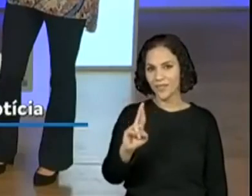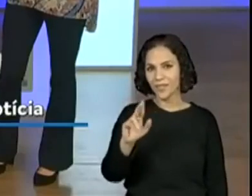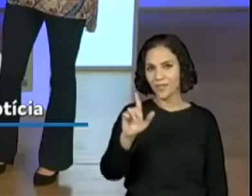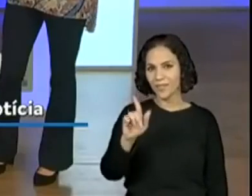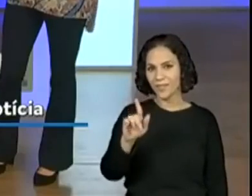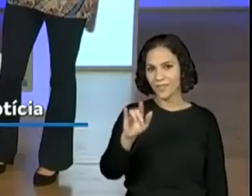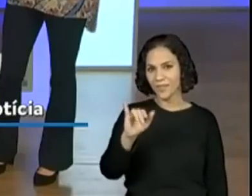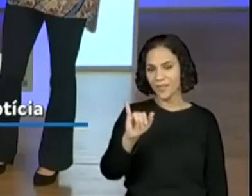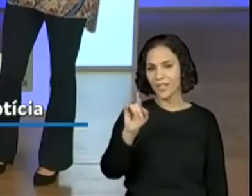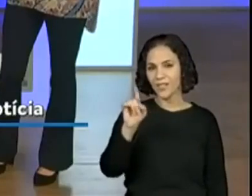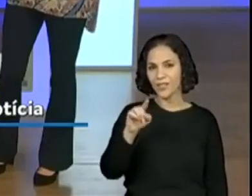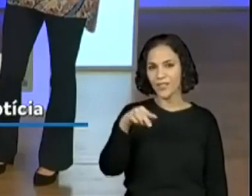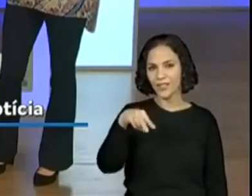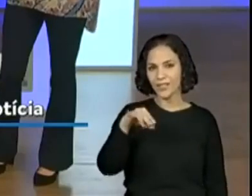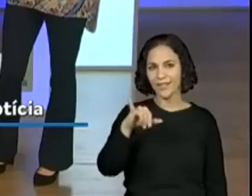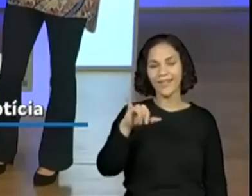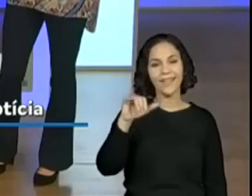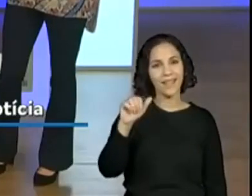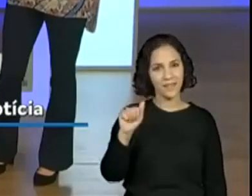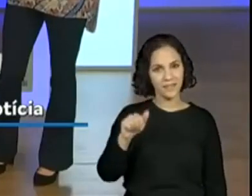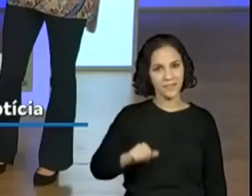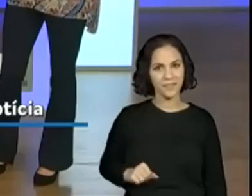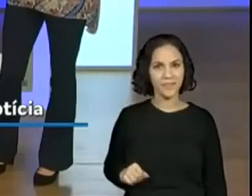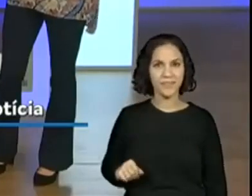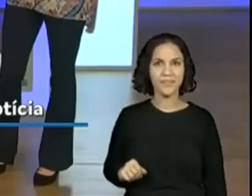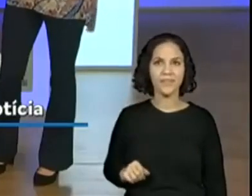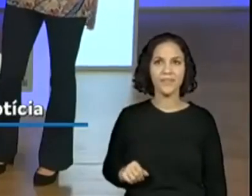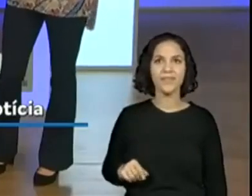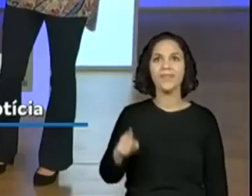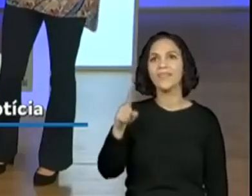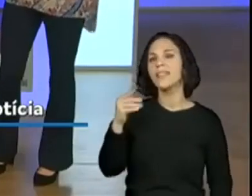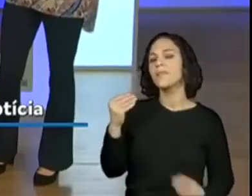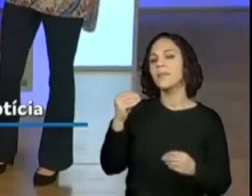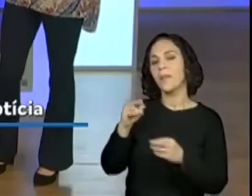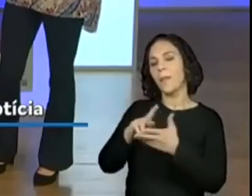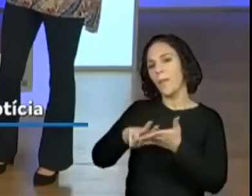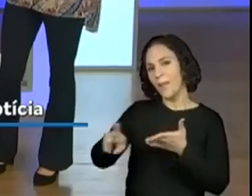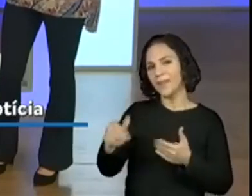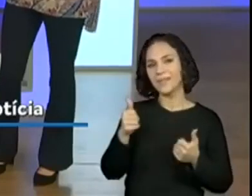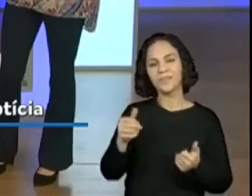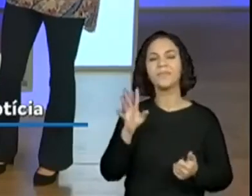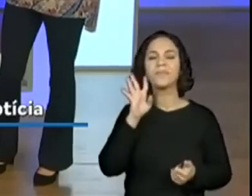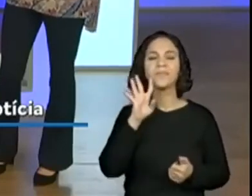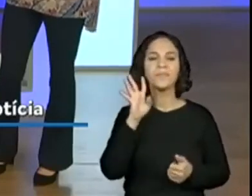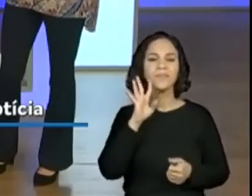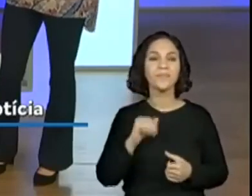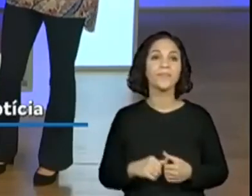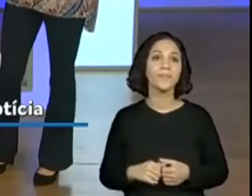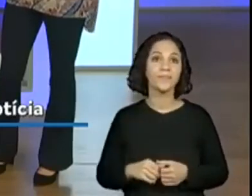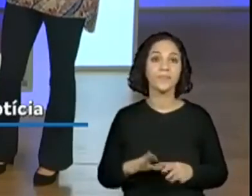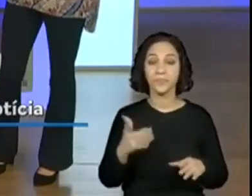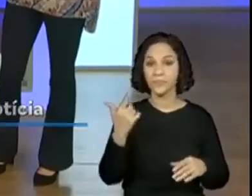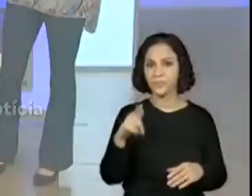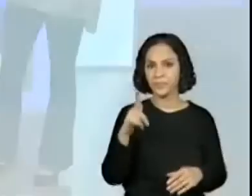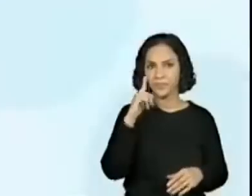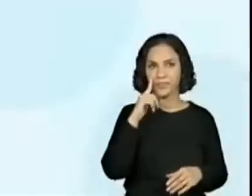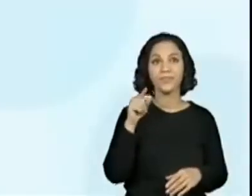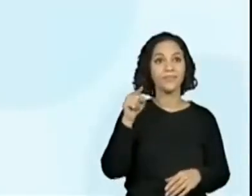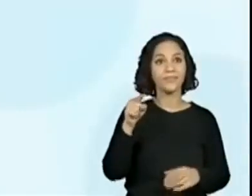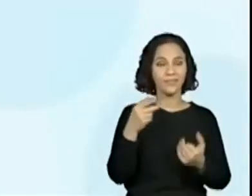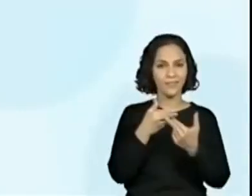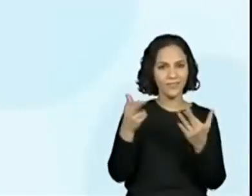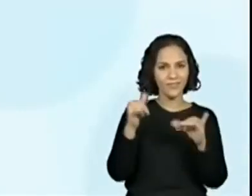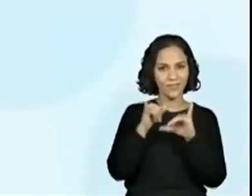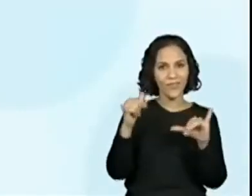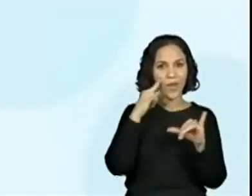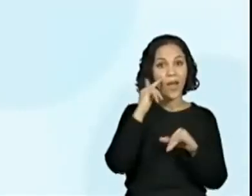já dá para Já consegue, elas estão colocando ali de internet, mas aí ia ler com relação... Vamos mais uma. Essa notícia